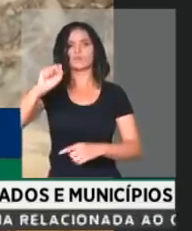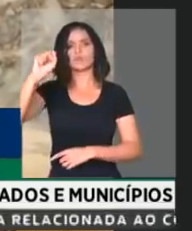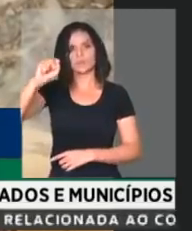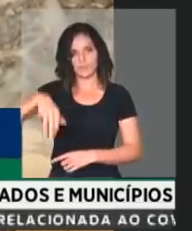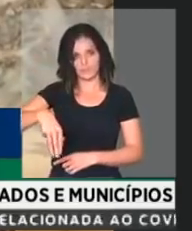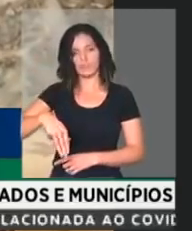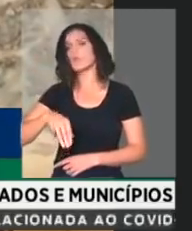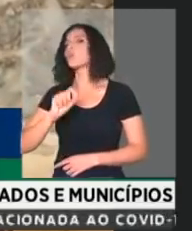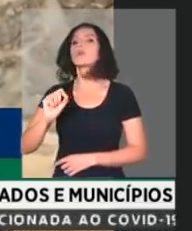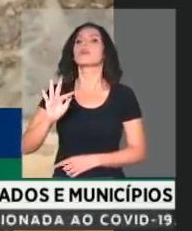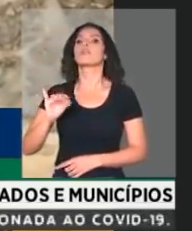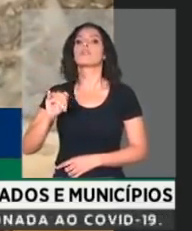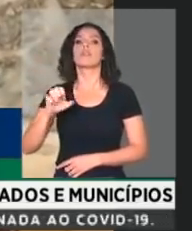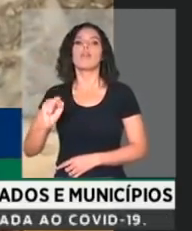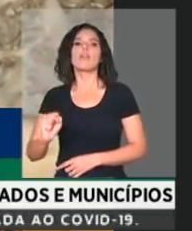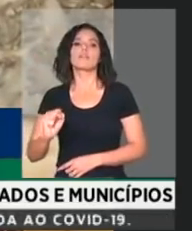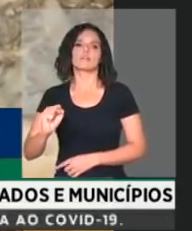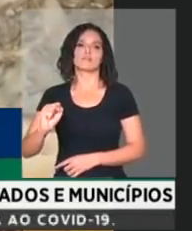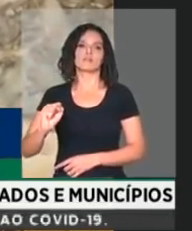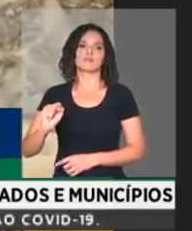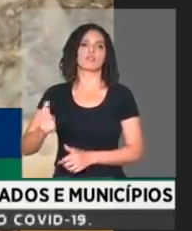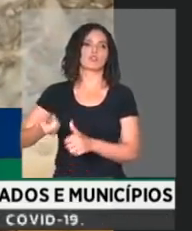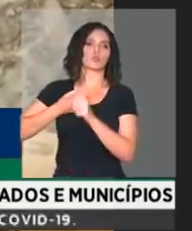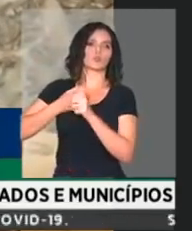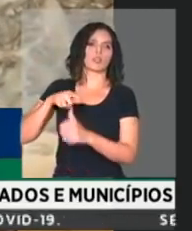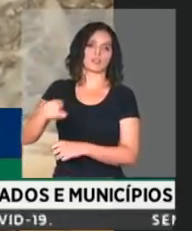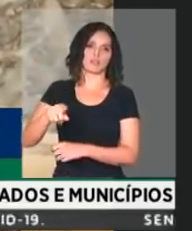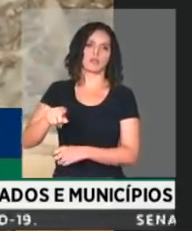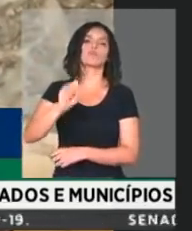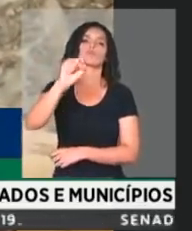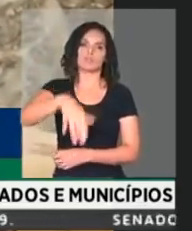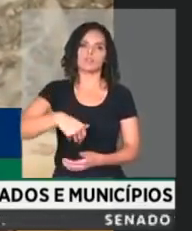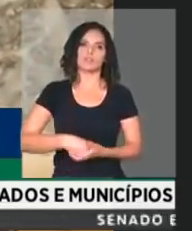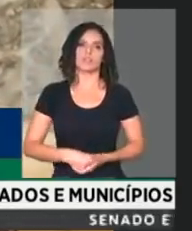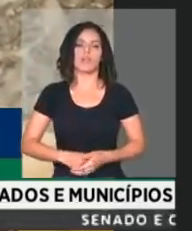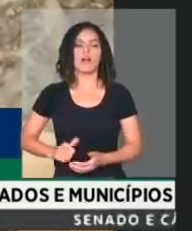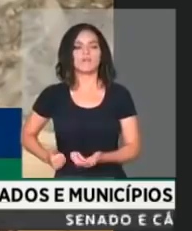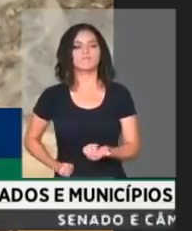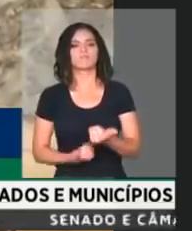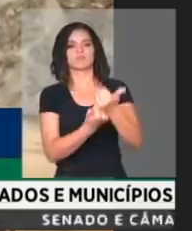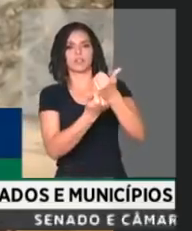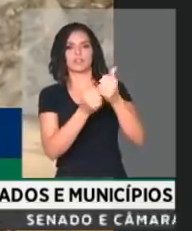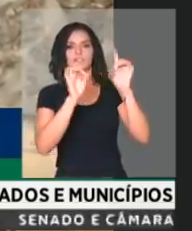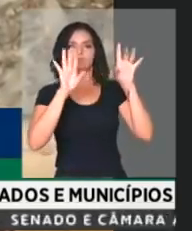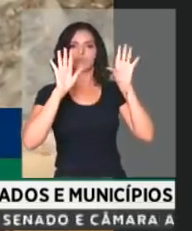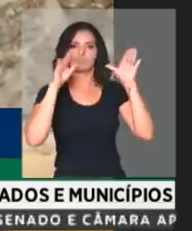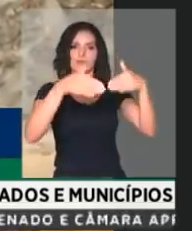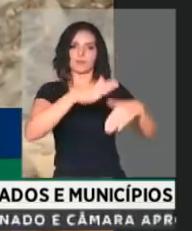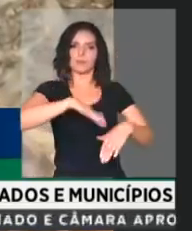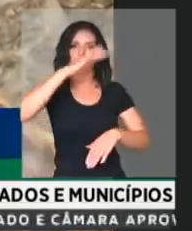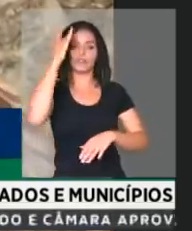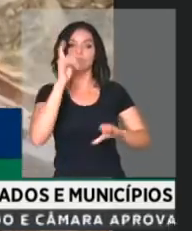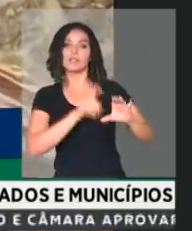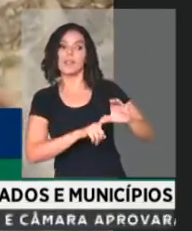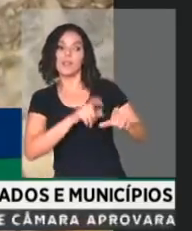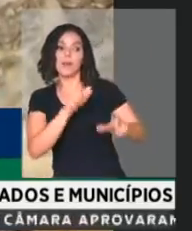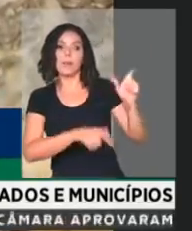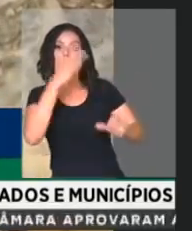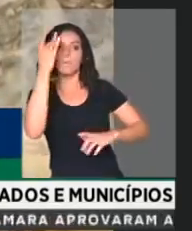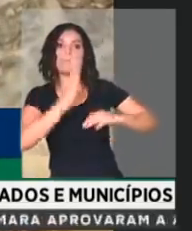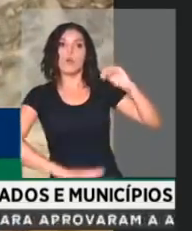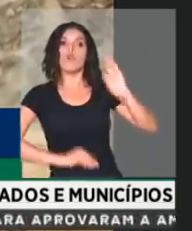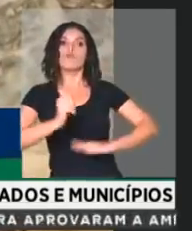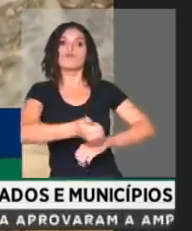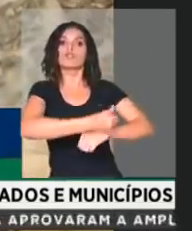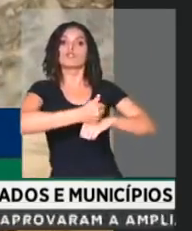suspensão do FIES que vem em seguida, sim ao auxílio especial aos dependentes profissionais de saúde que estão no front.